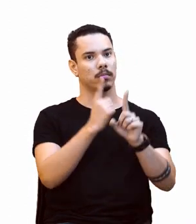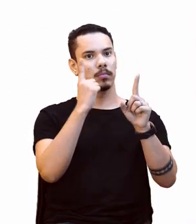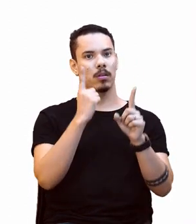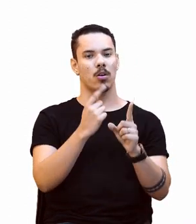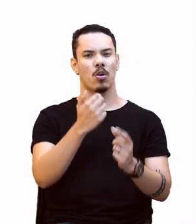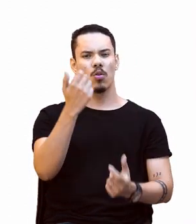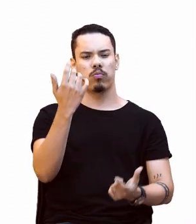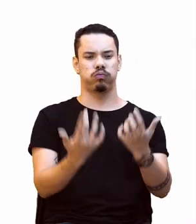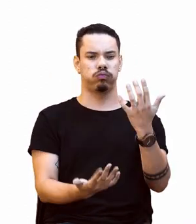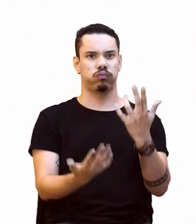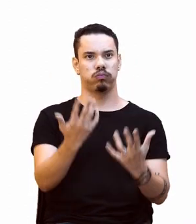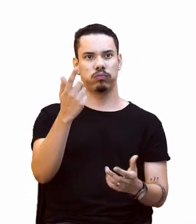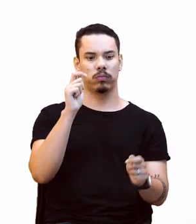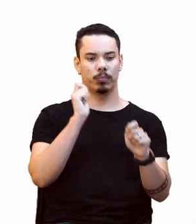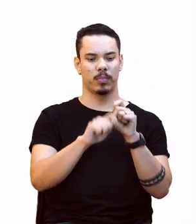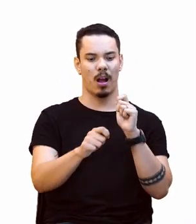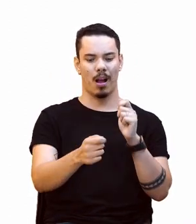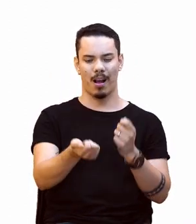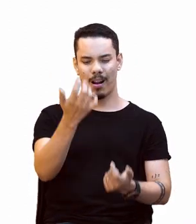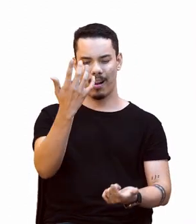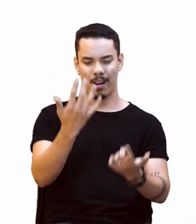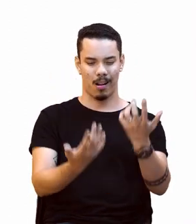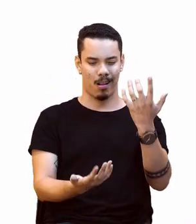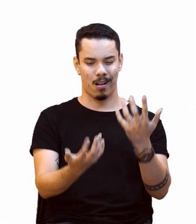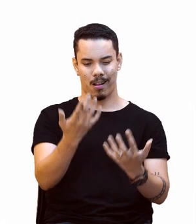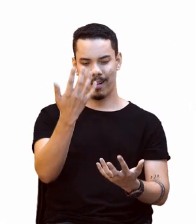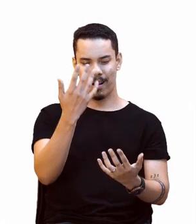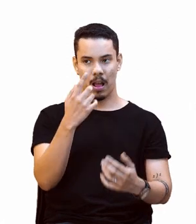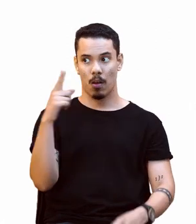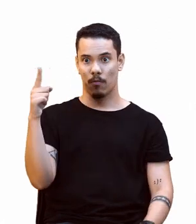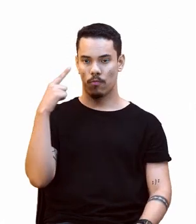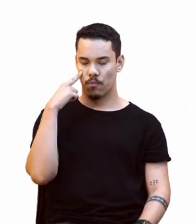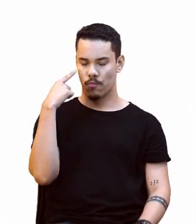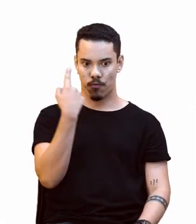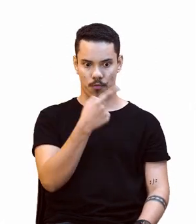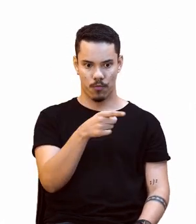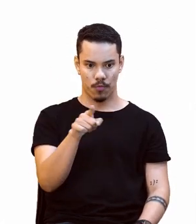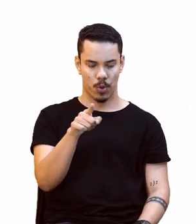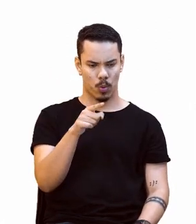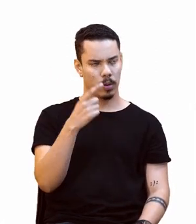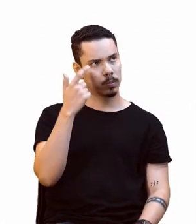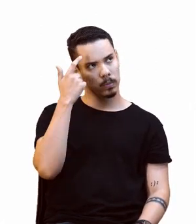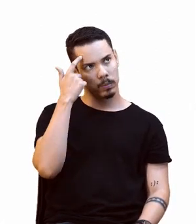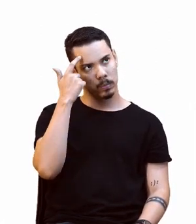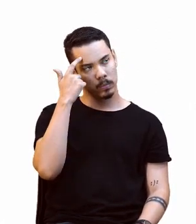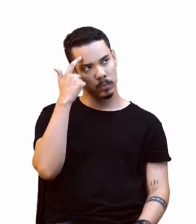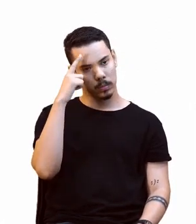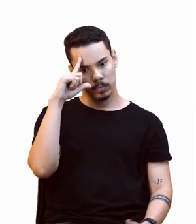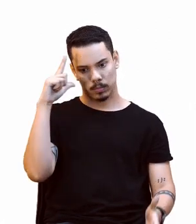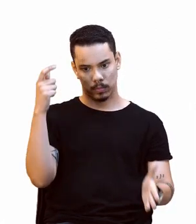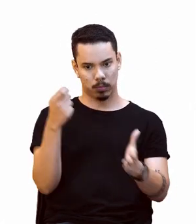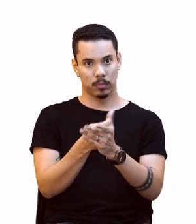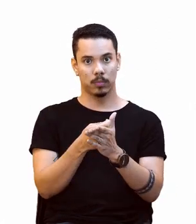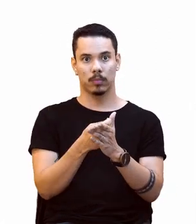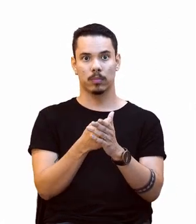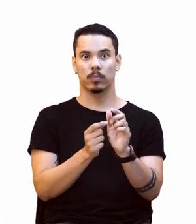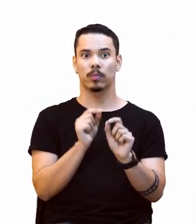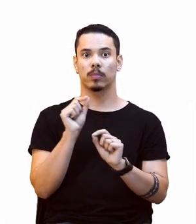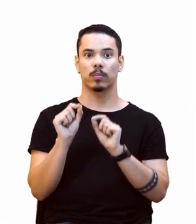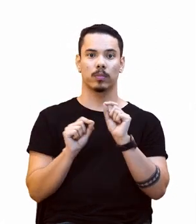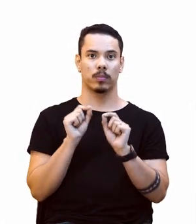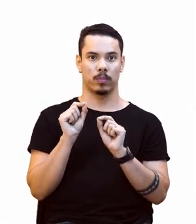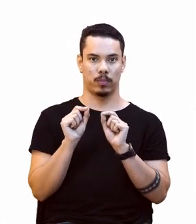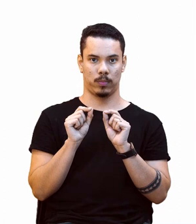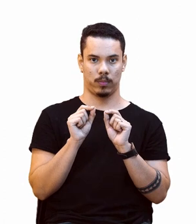incêndio. Você viu lá um foco de incêndio e decide algumas coisas, você vai decidir no